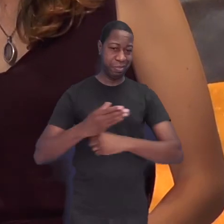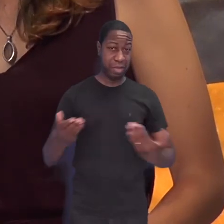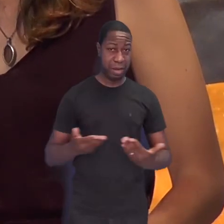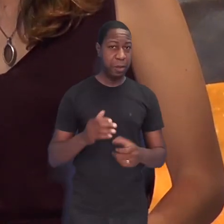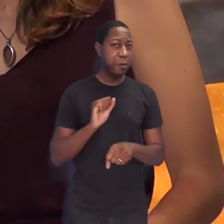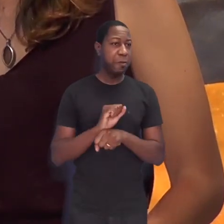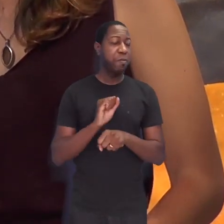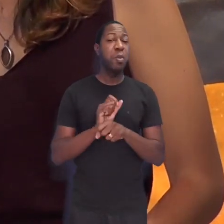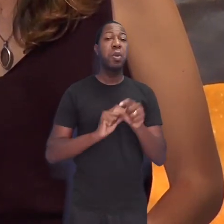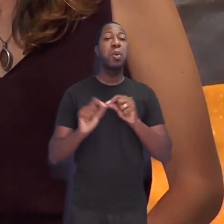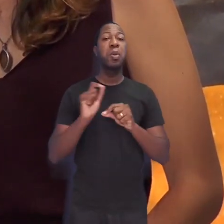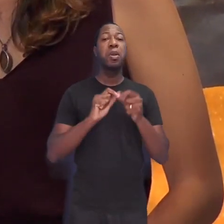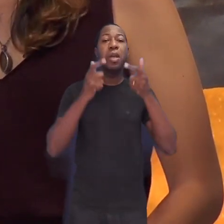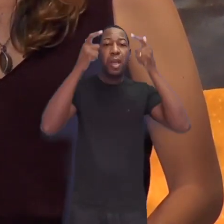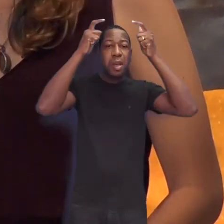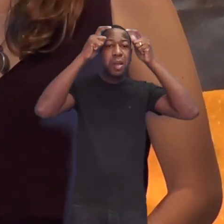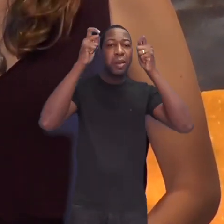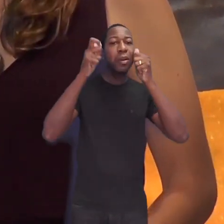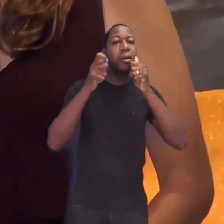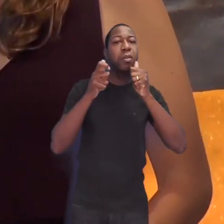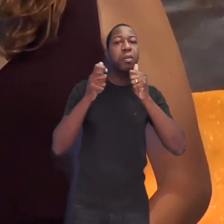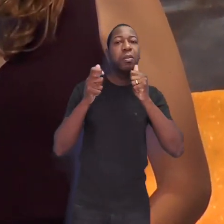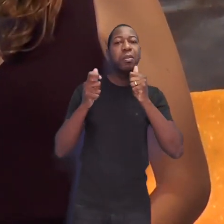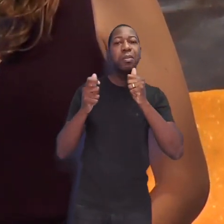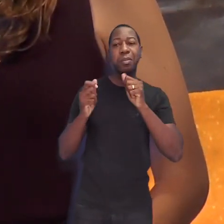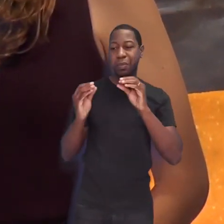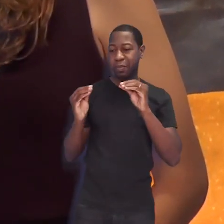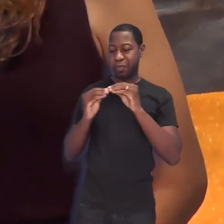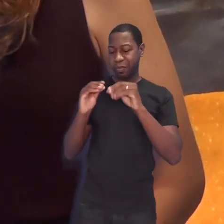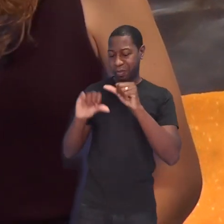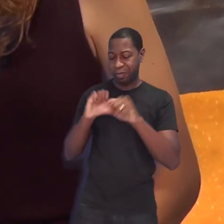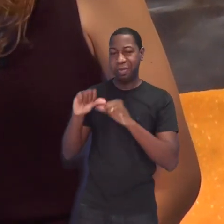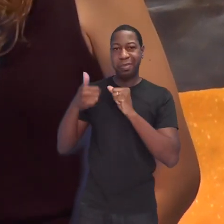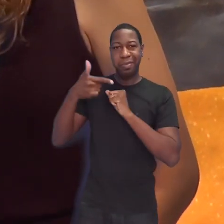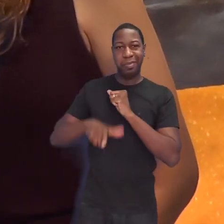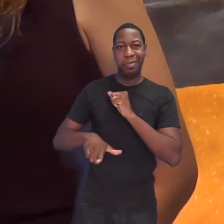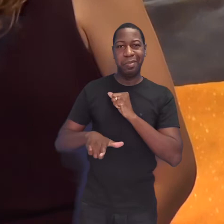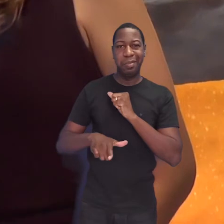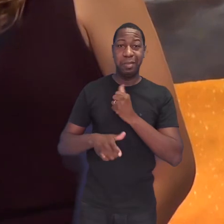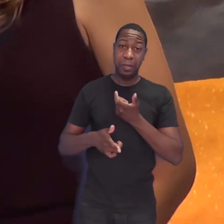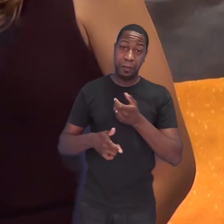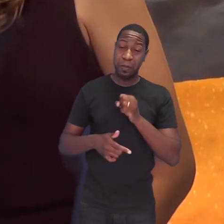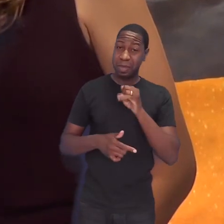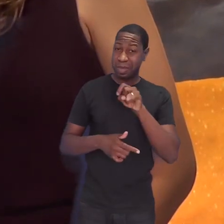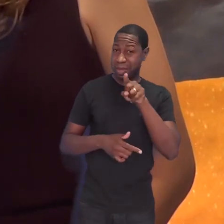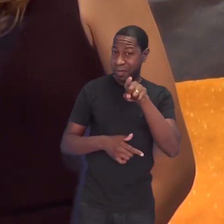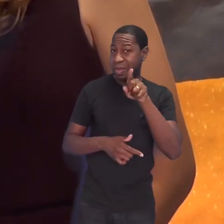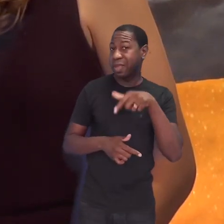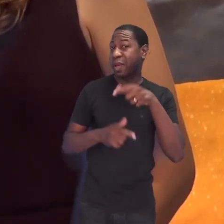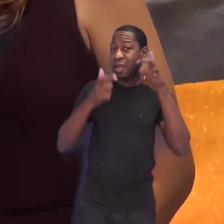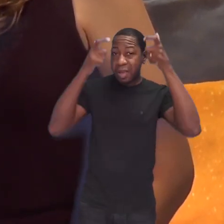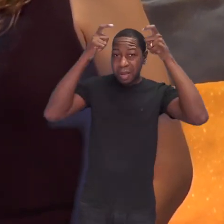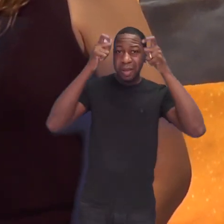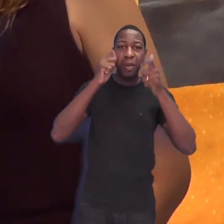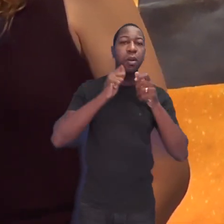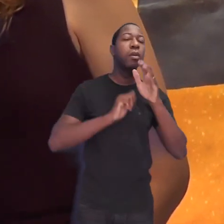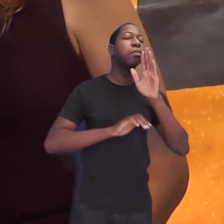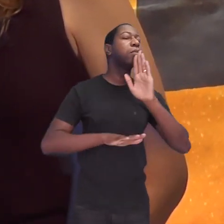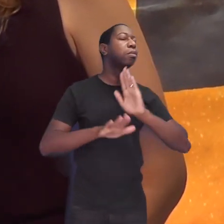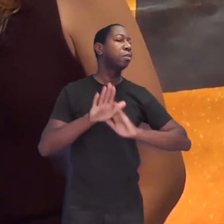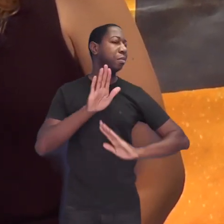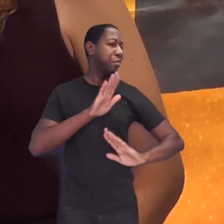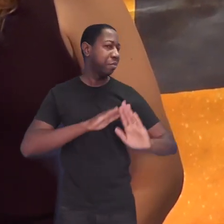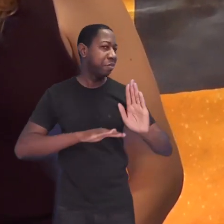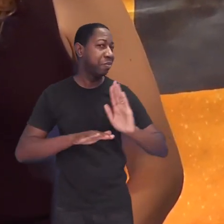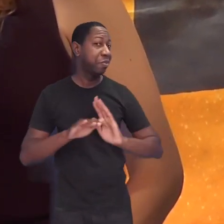virar príncipe de novo. Portanto, se você é uma princesa, muito cuidado